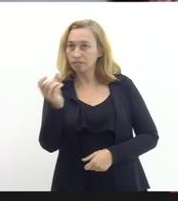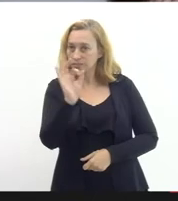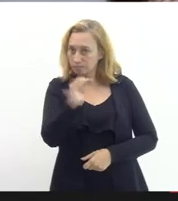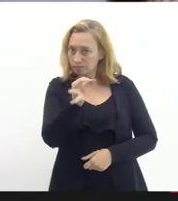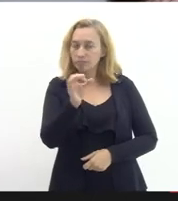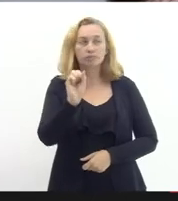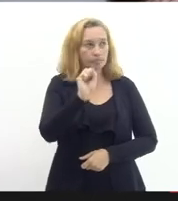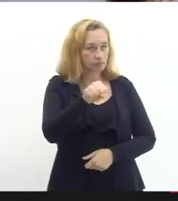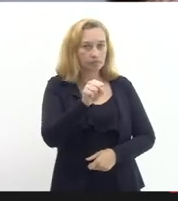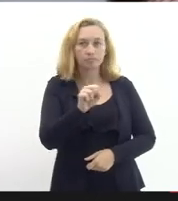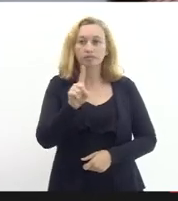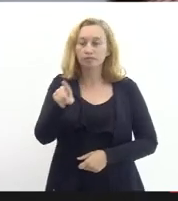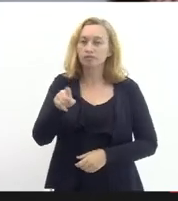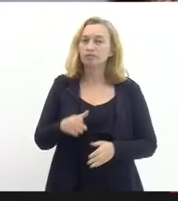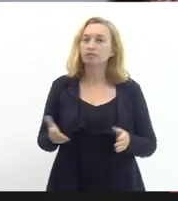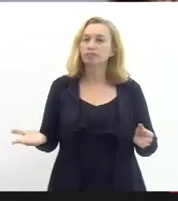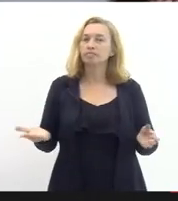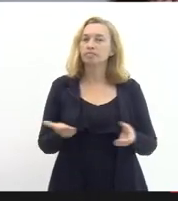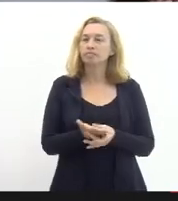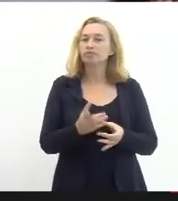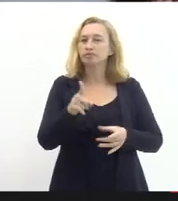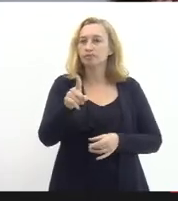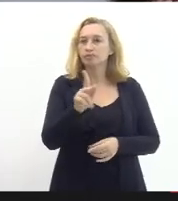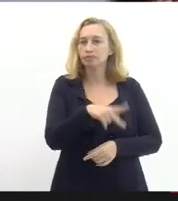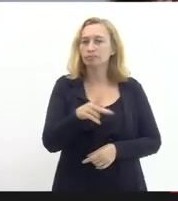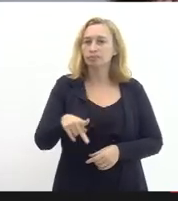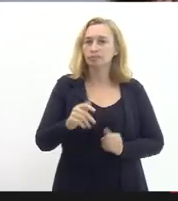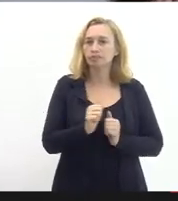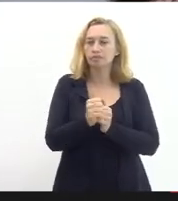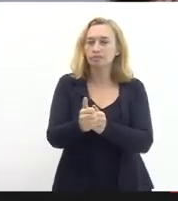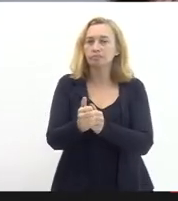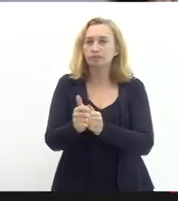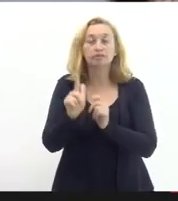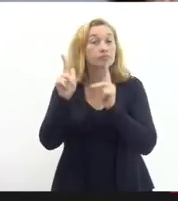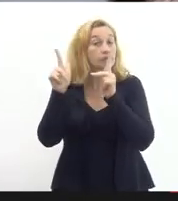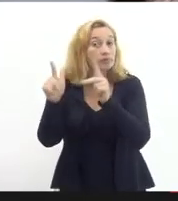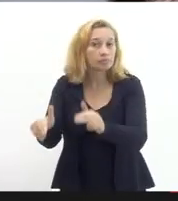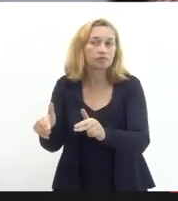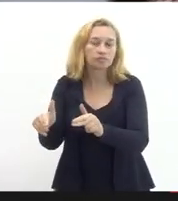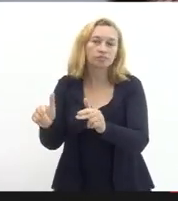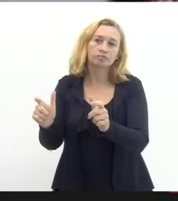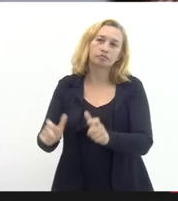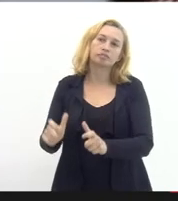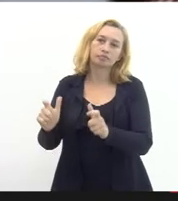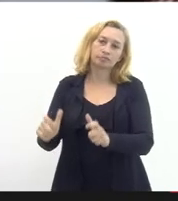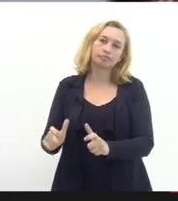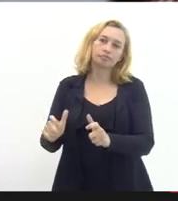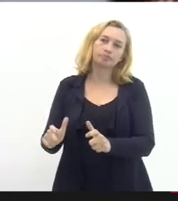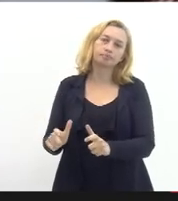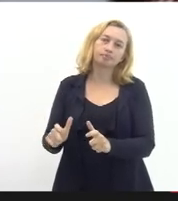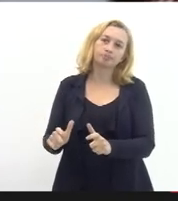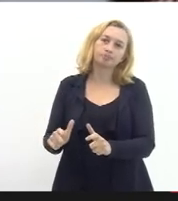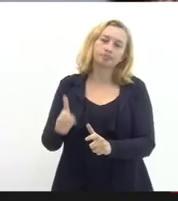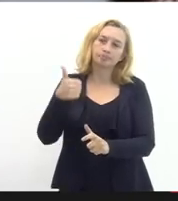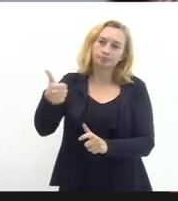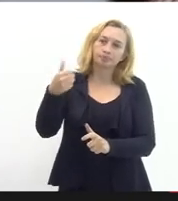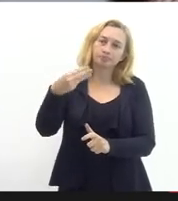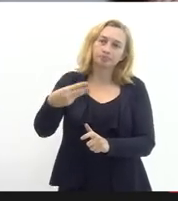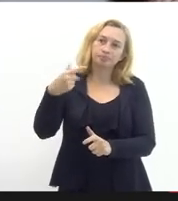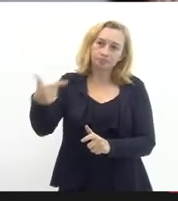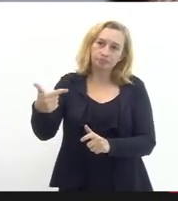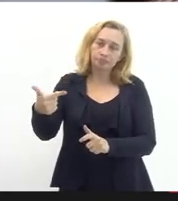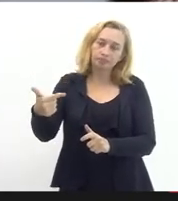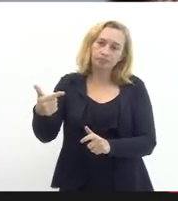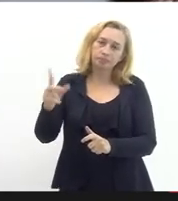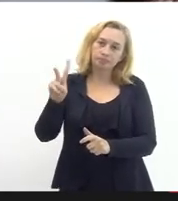isso esse processo de professores ele vai seguir no mesmo SEI daquelas 132 vagas que